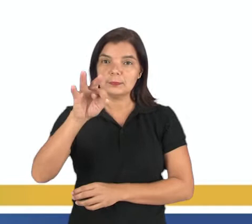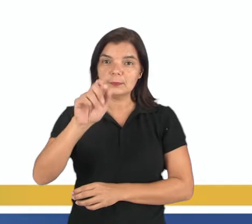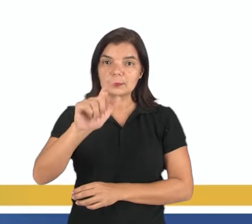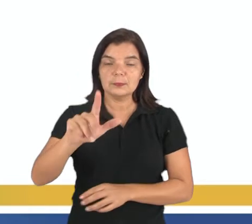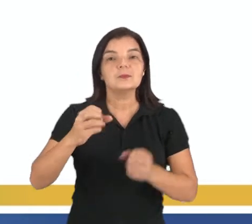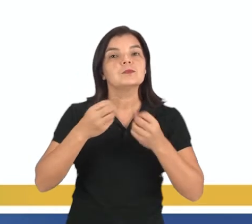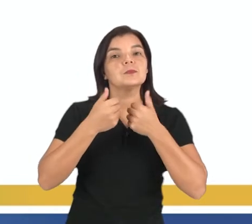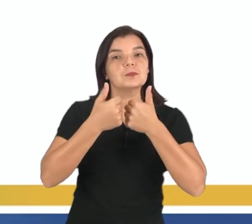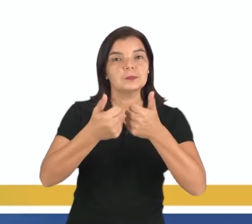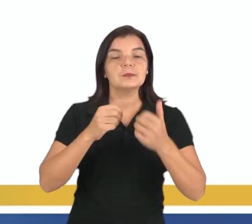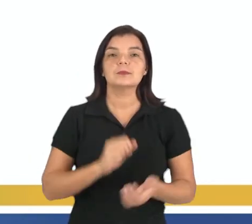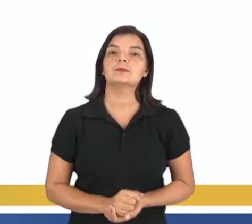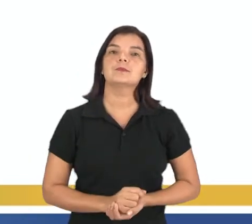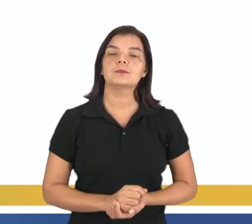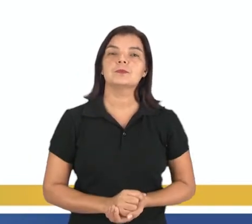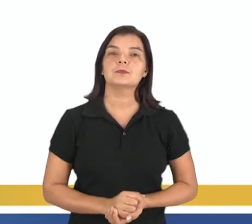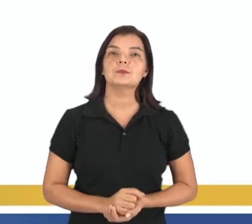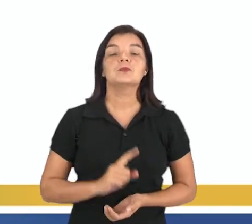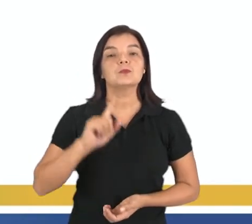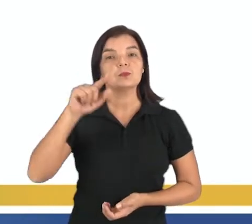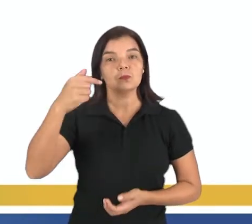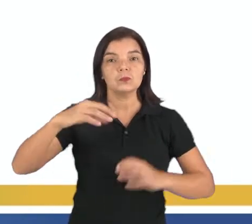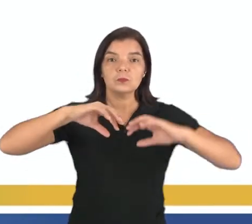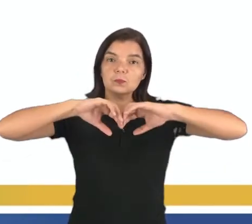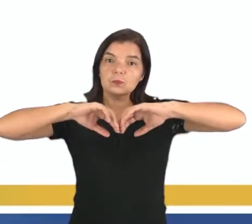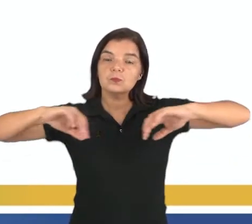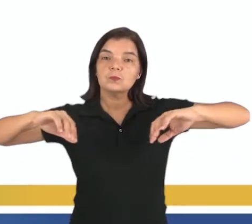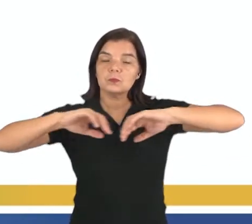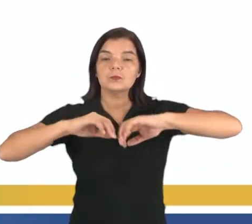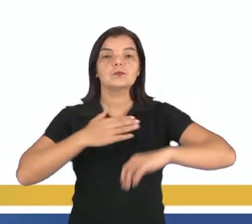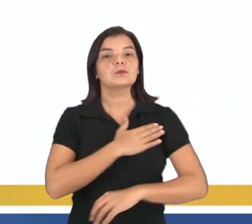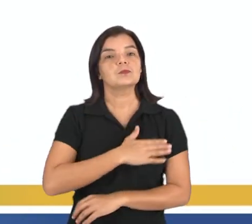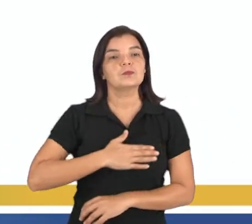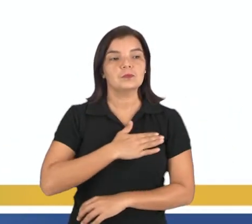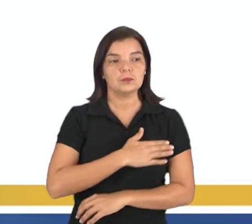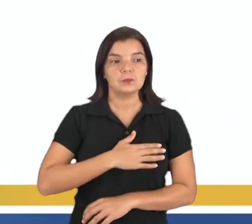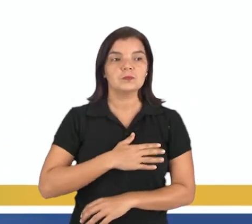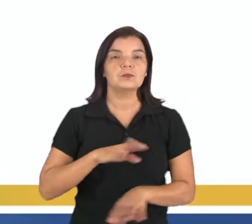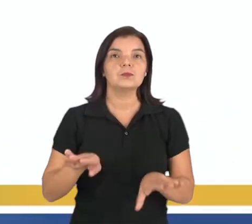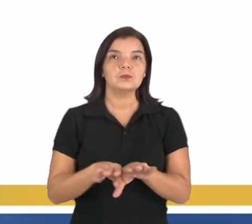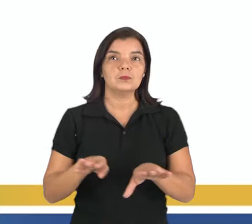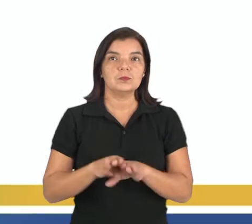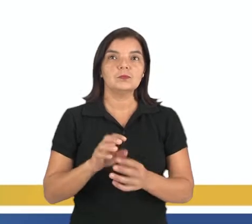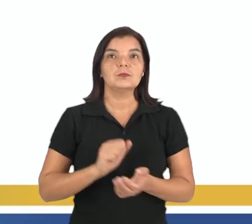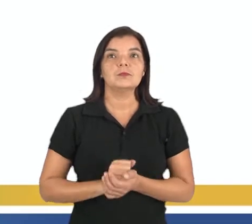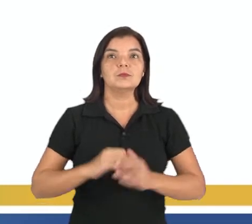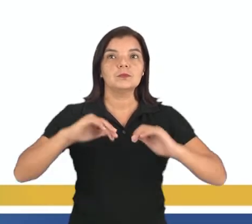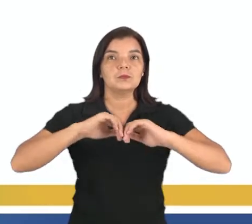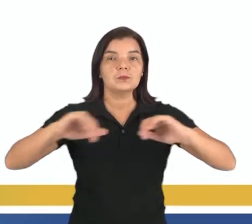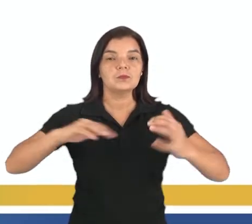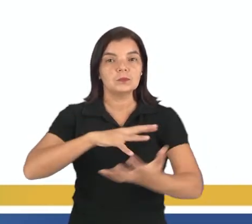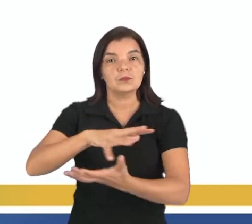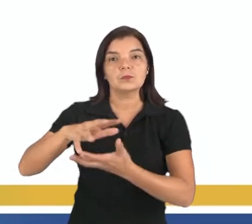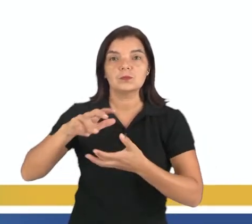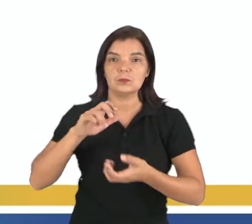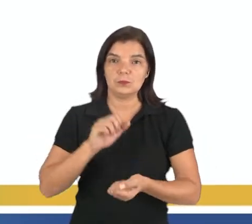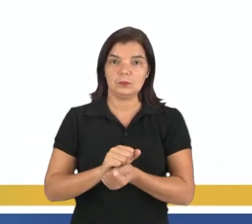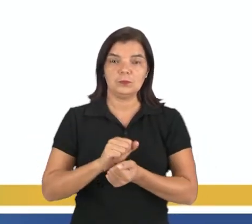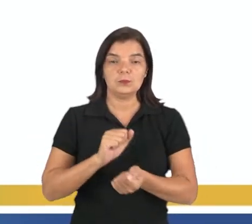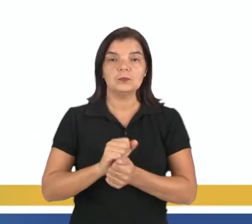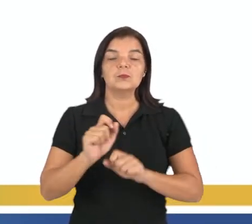ok, galerinha? Uma outra divisão que eu gostaria de falar com vocês é a divisão do mundo por